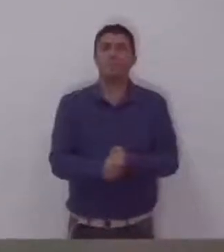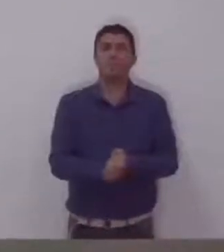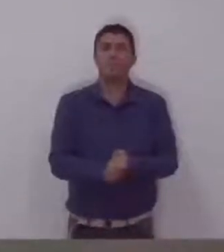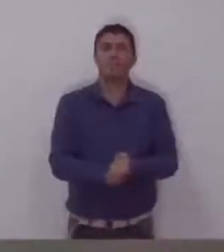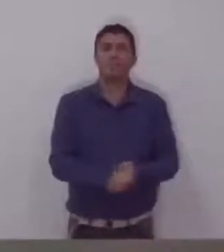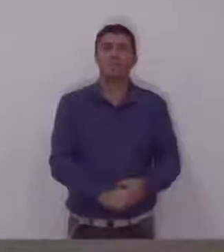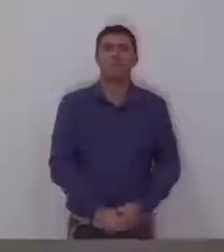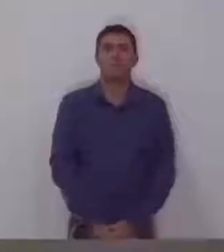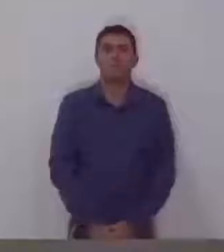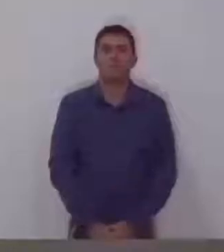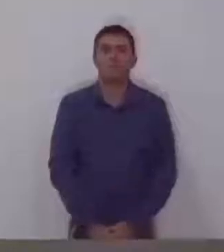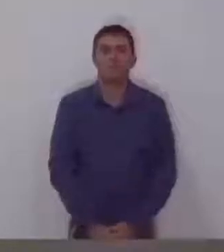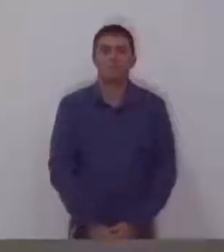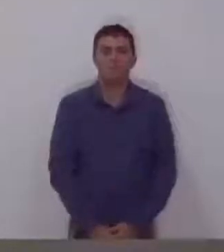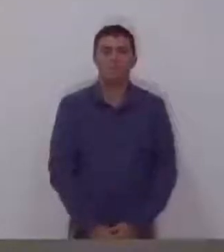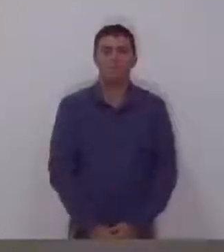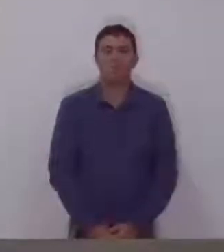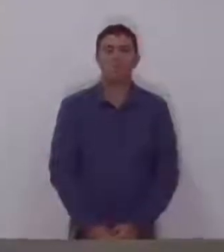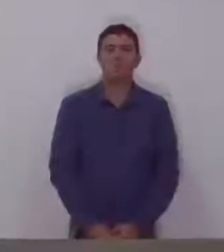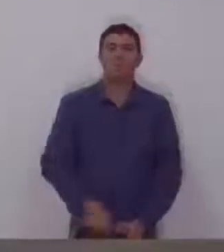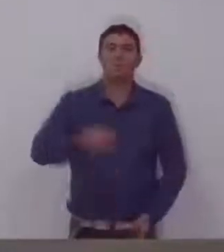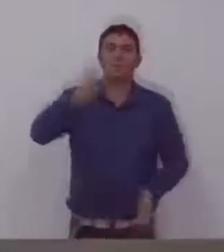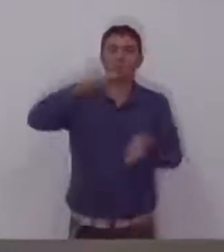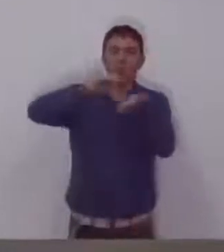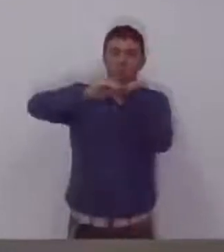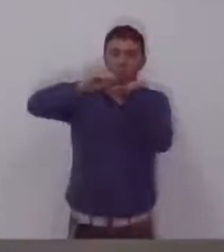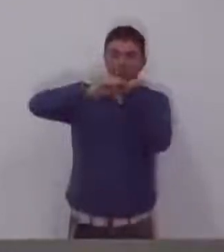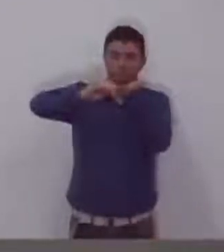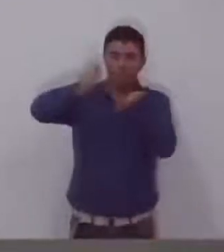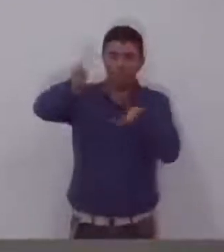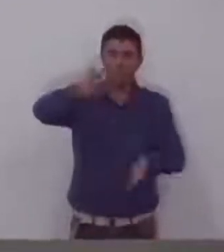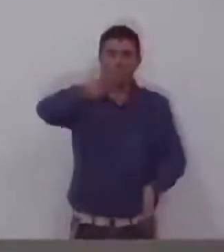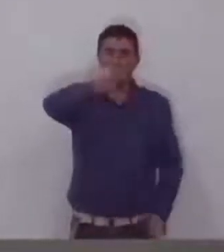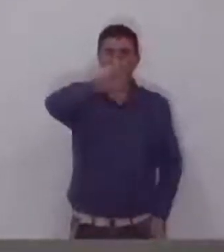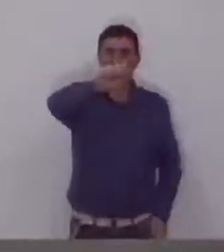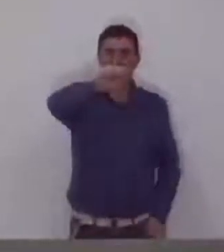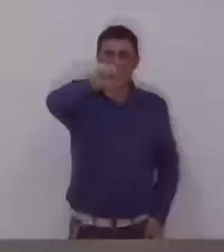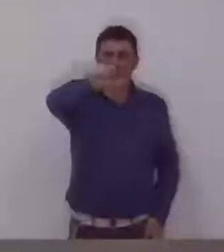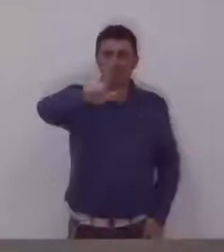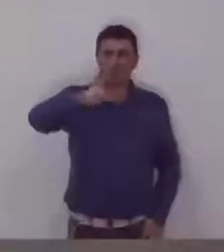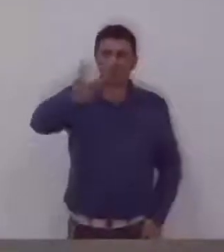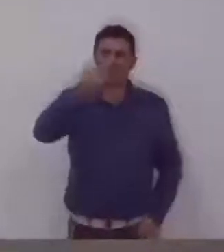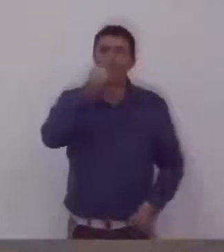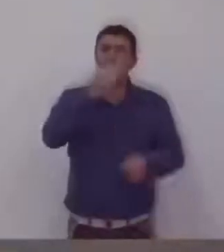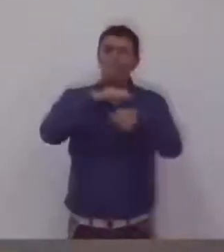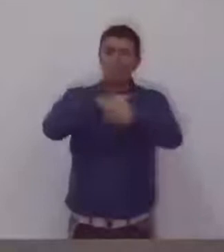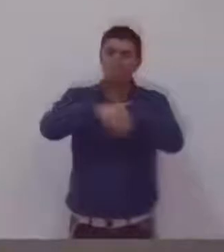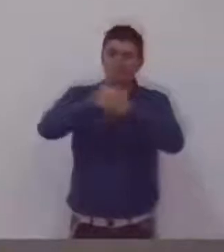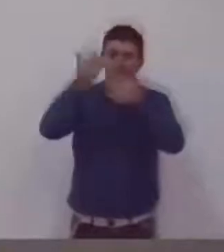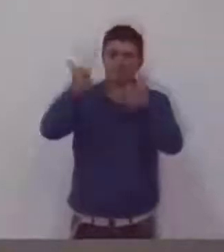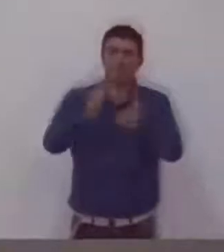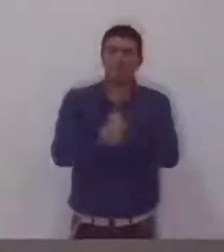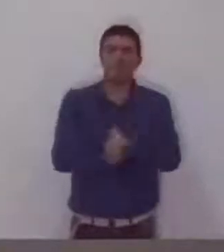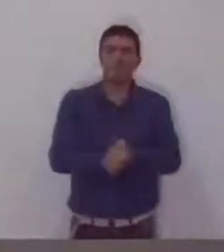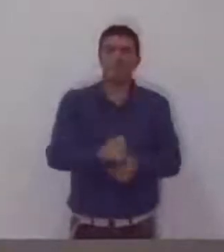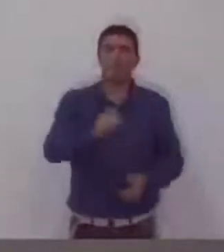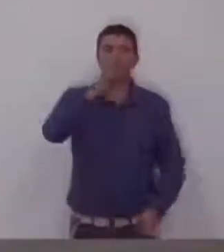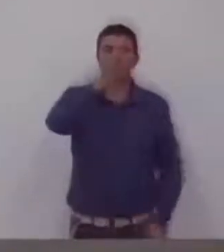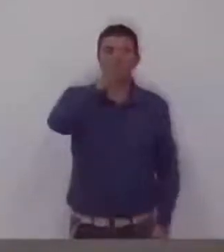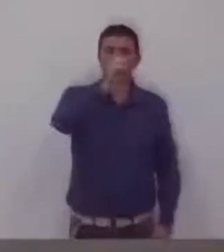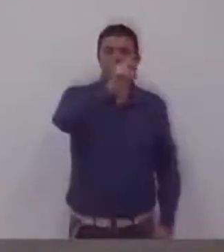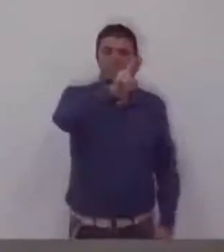vereador, mas o secretário Val Sousa ali. Boa noite, Val Sousa. O Torrezinho,